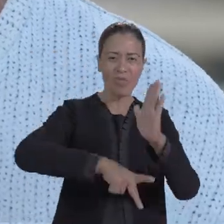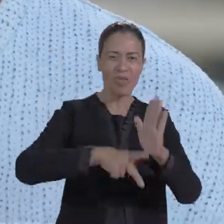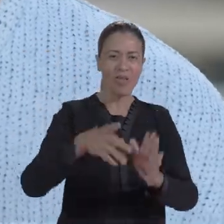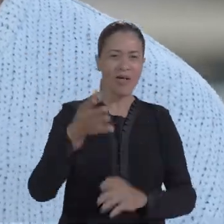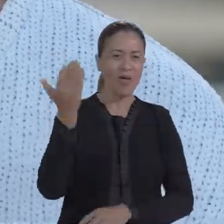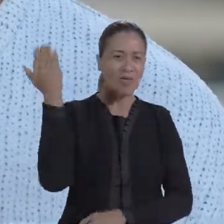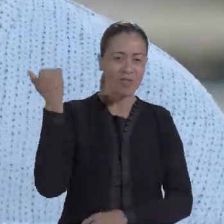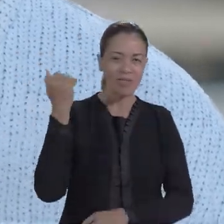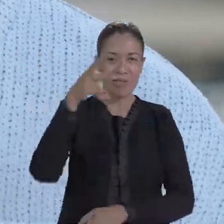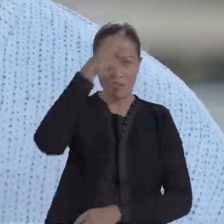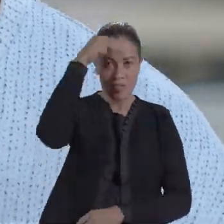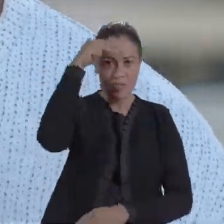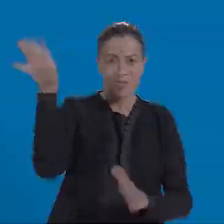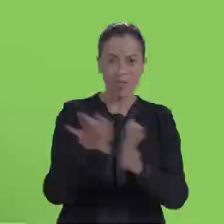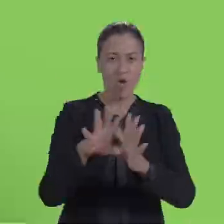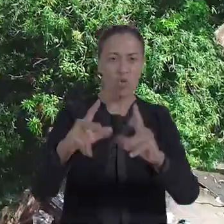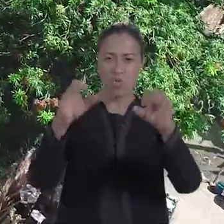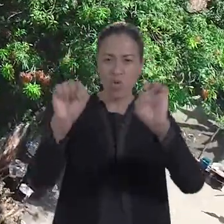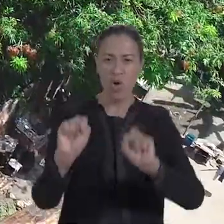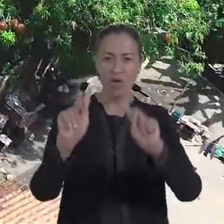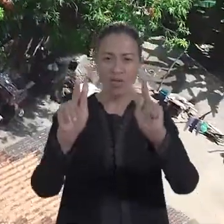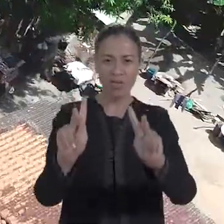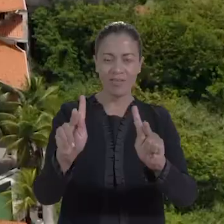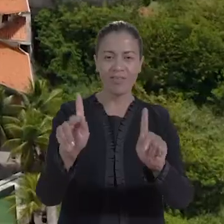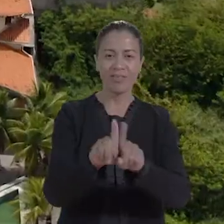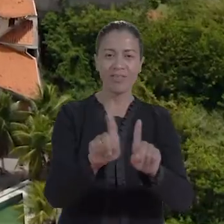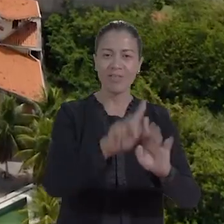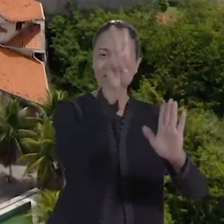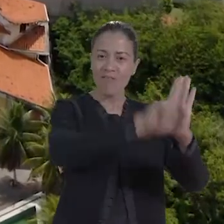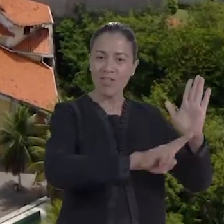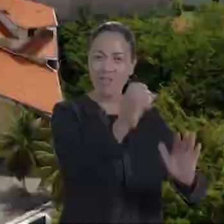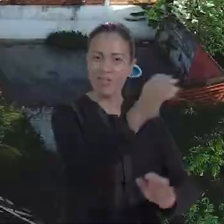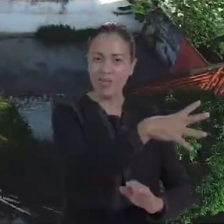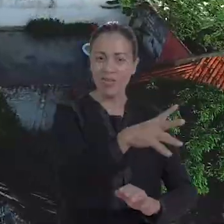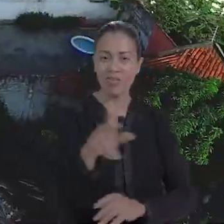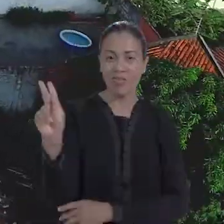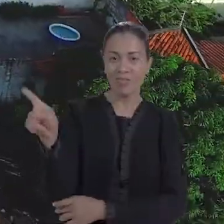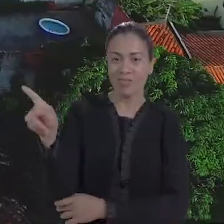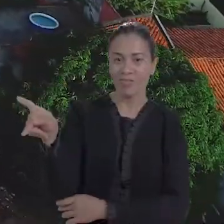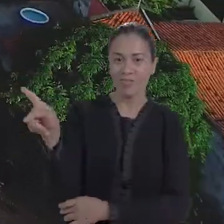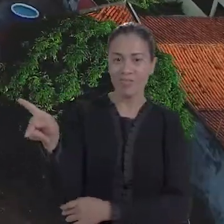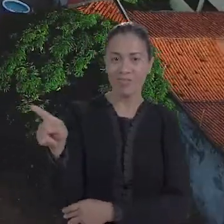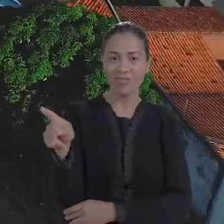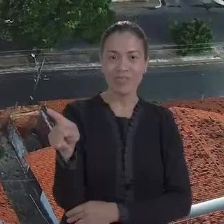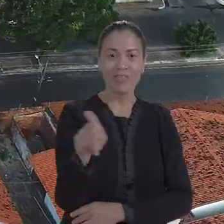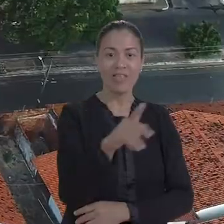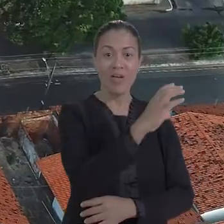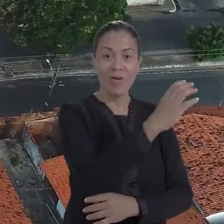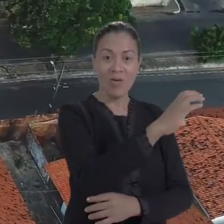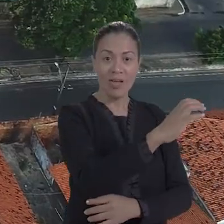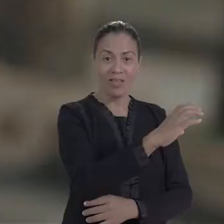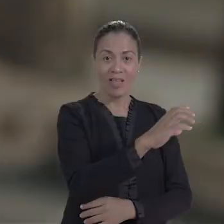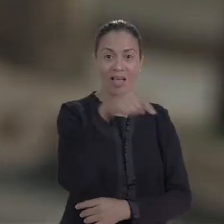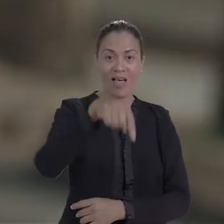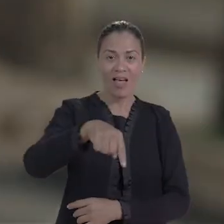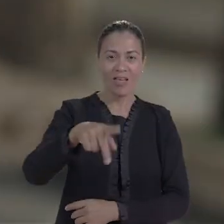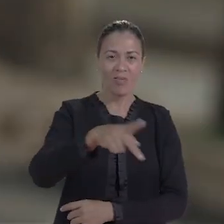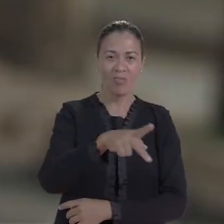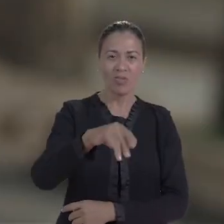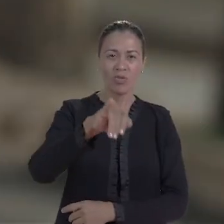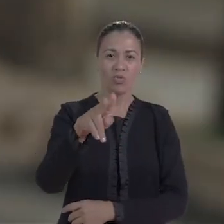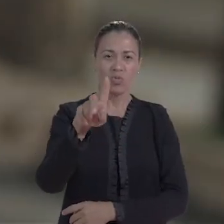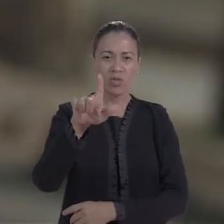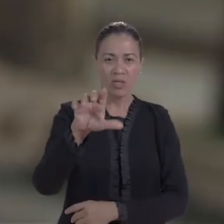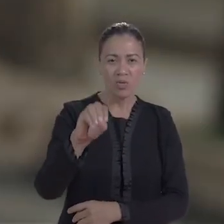a prefeitura veio e deixou tudo no ponto. Da Vila Nova República, a Ponta da Areia. E aí no Jardim das Margaridas, professor Júlio? Aqui,